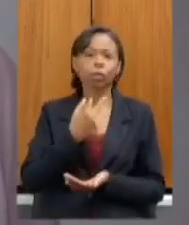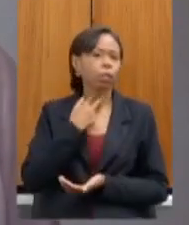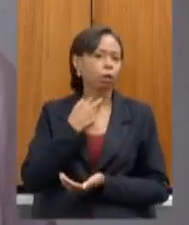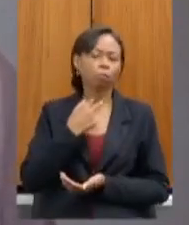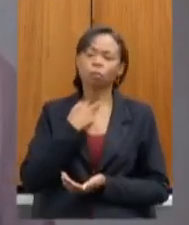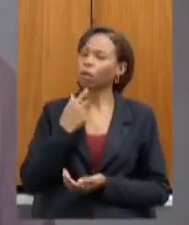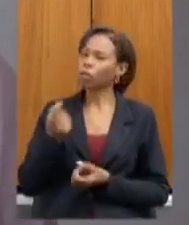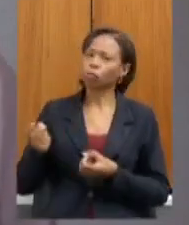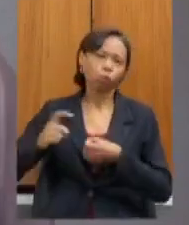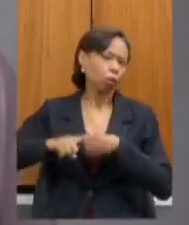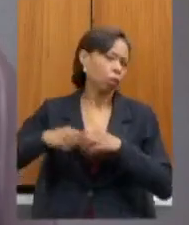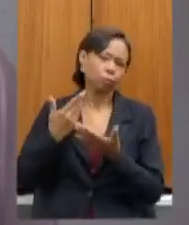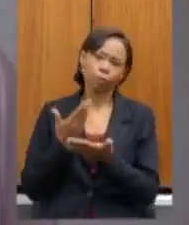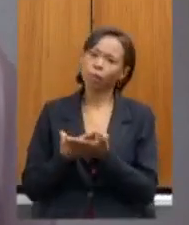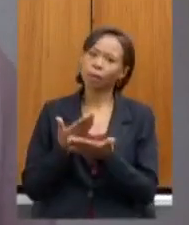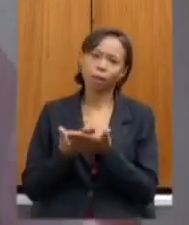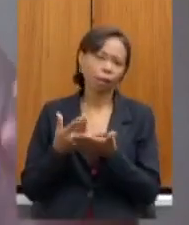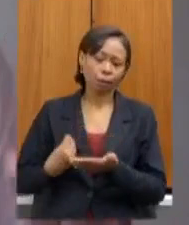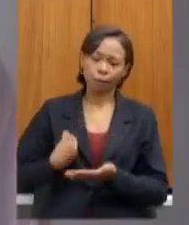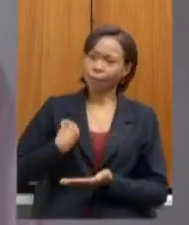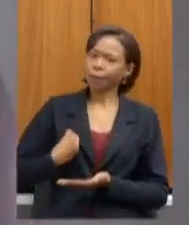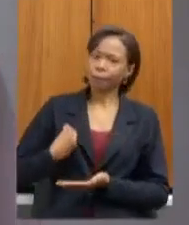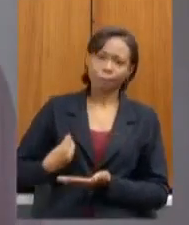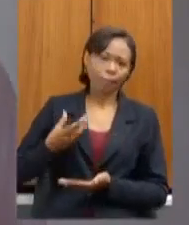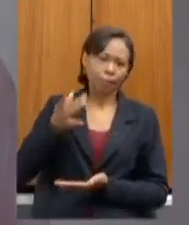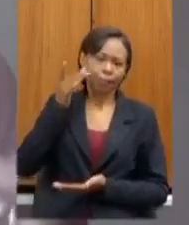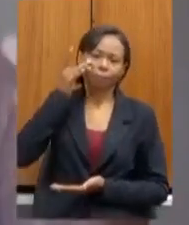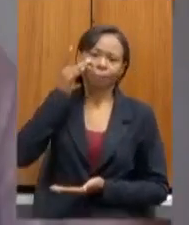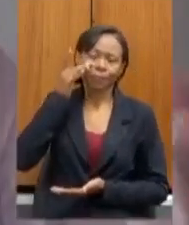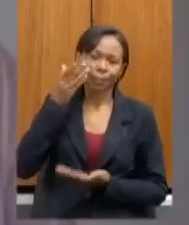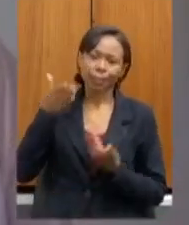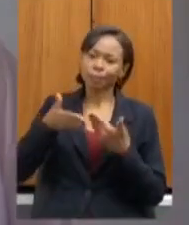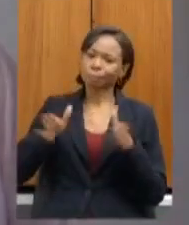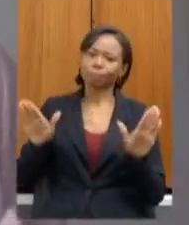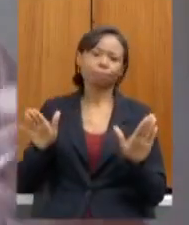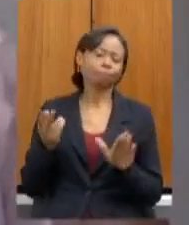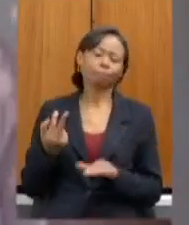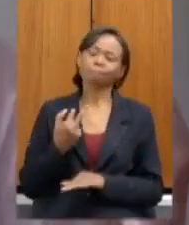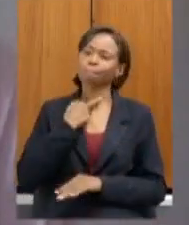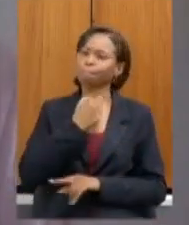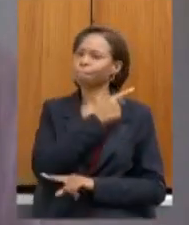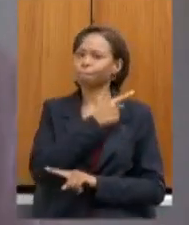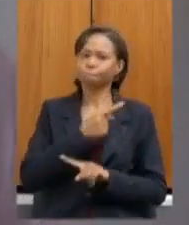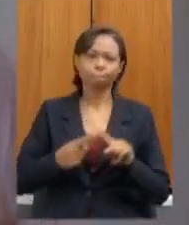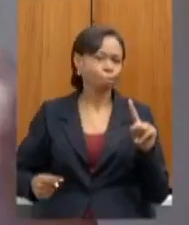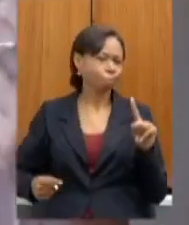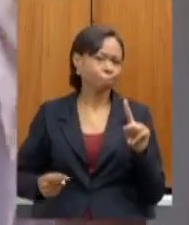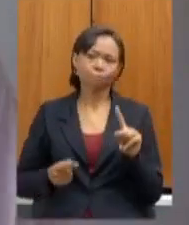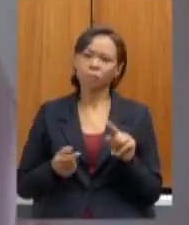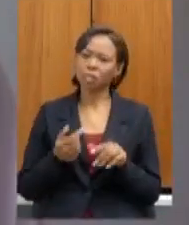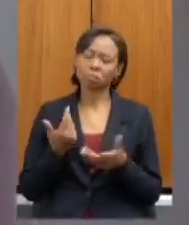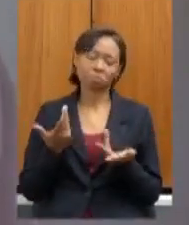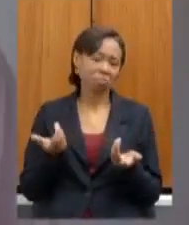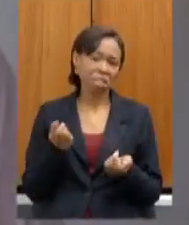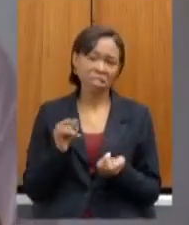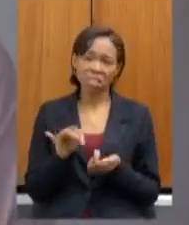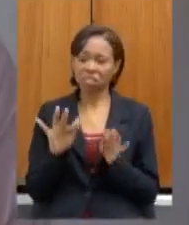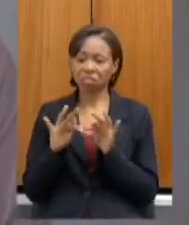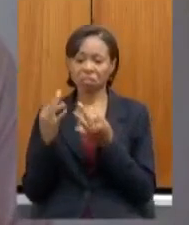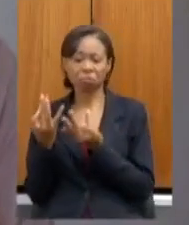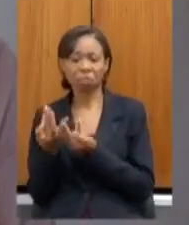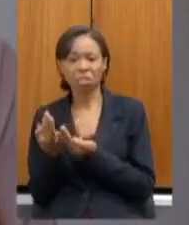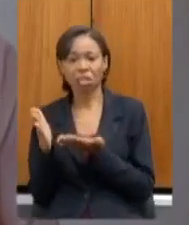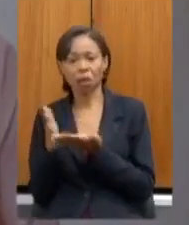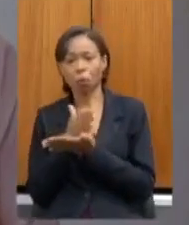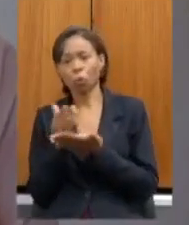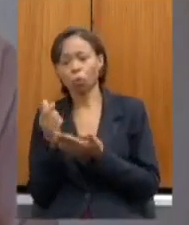da retomada das atividades presenciais mesmo sendo ela escalonada facultativa às famílias estando vinculada à onda verde